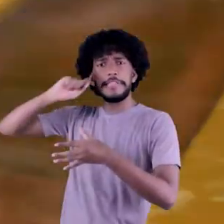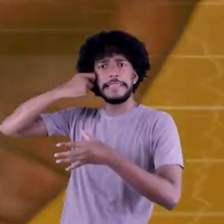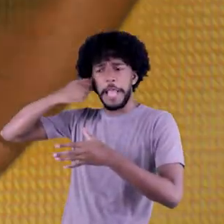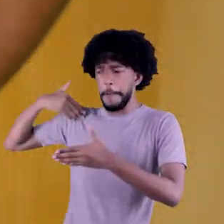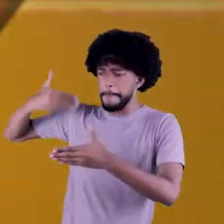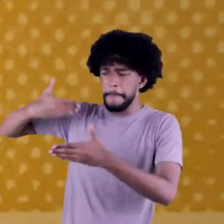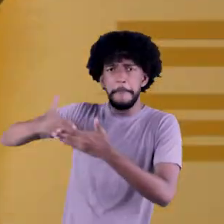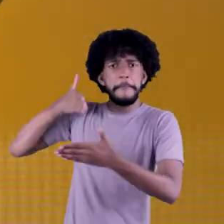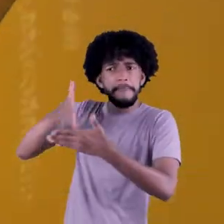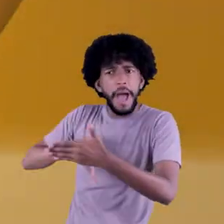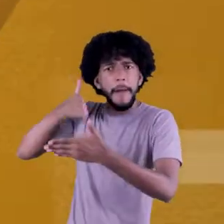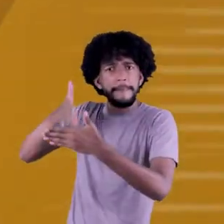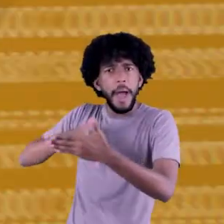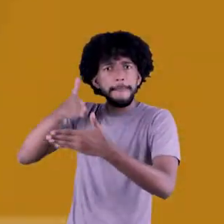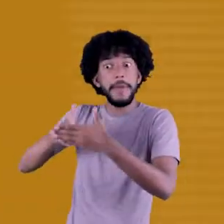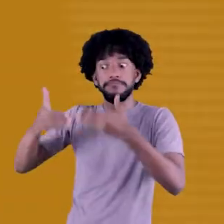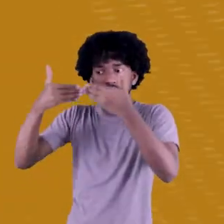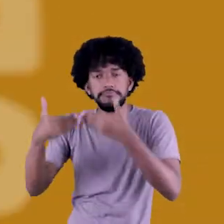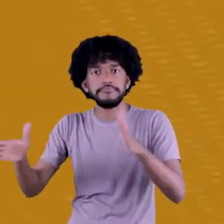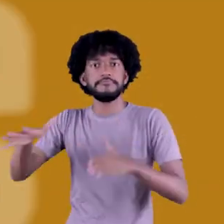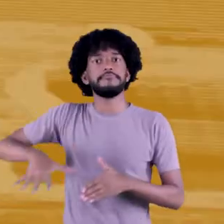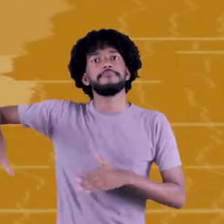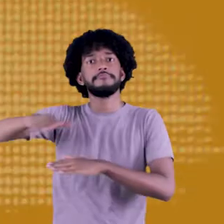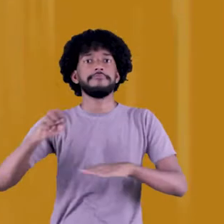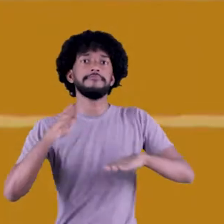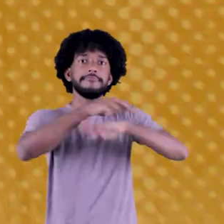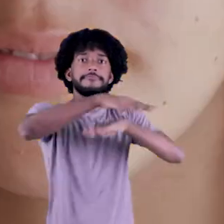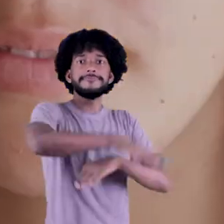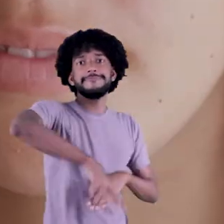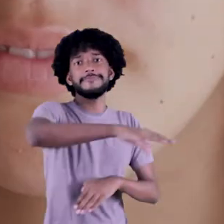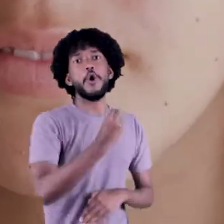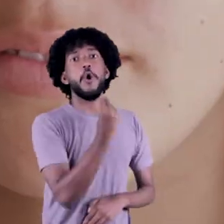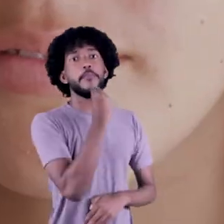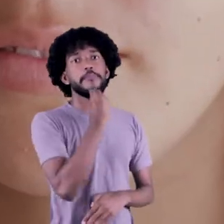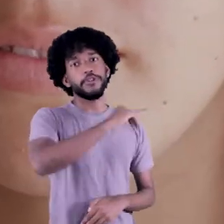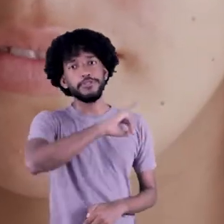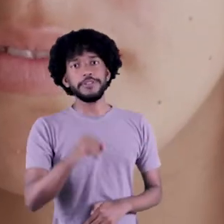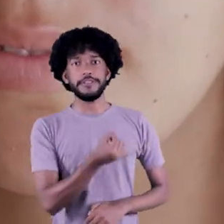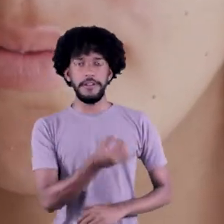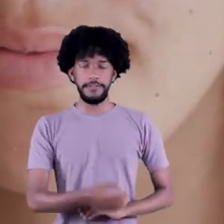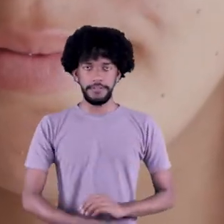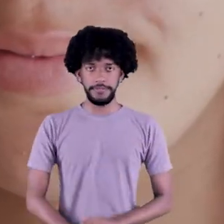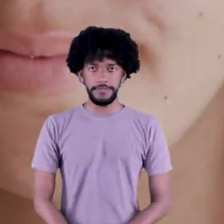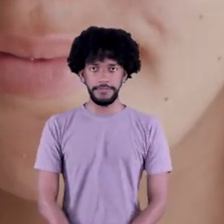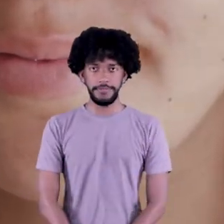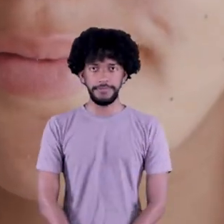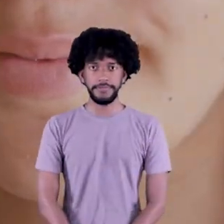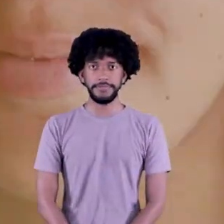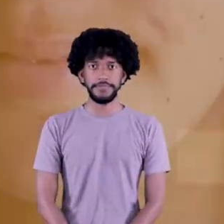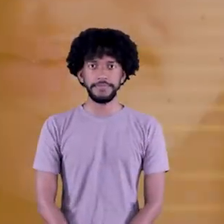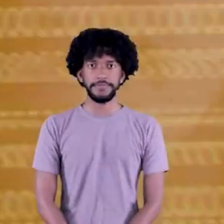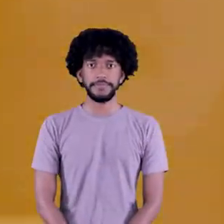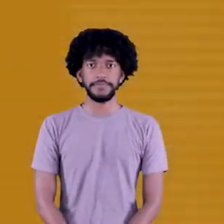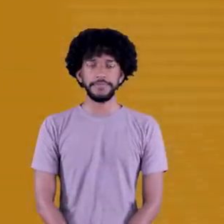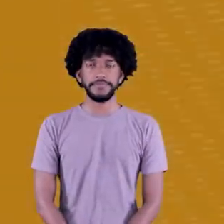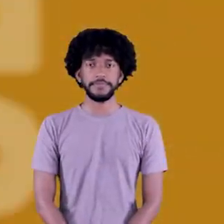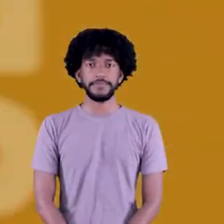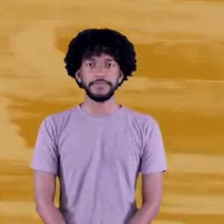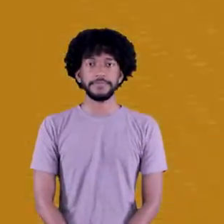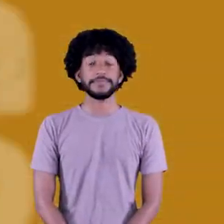visam reparar as barreiras construídas historicamente no acesso das pessoas negras às mais diferentes oportunidades.